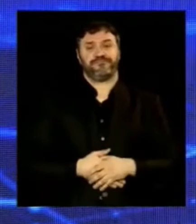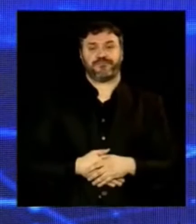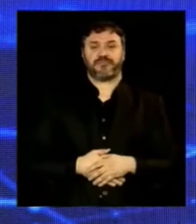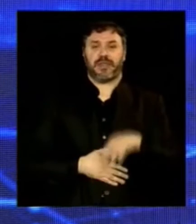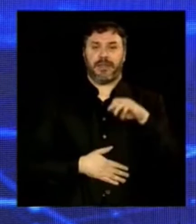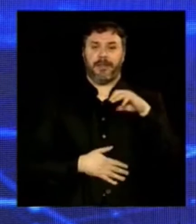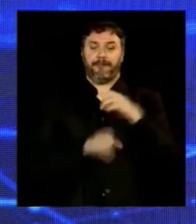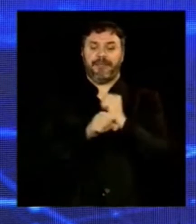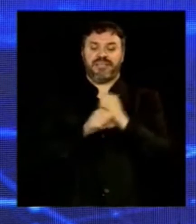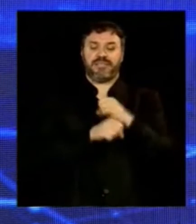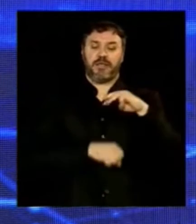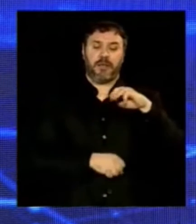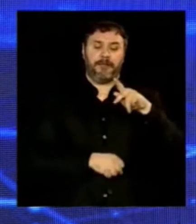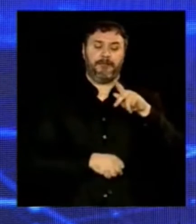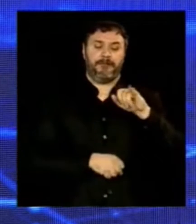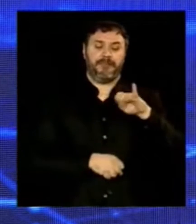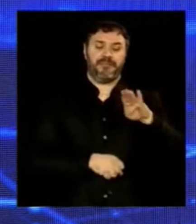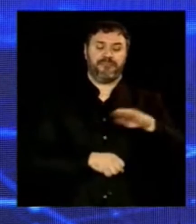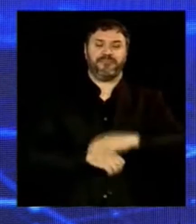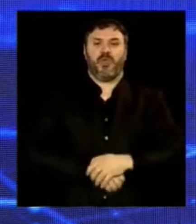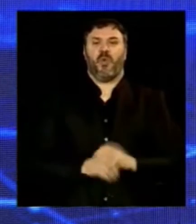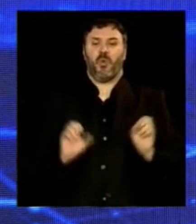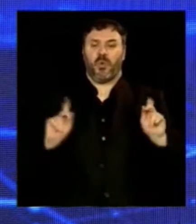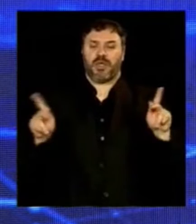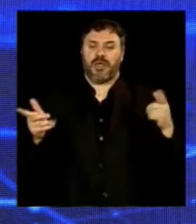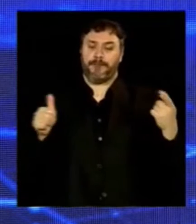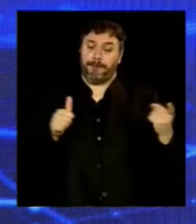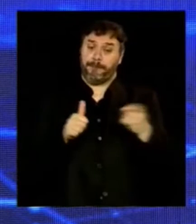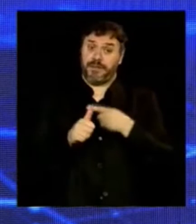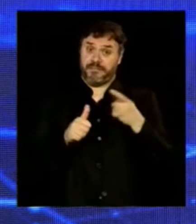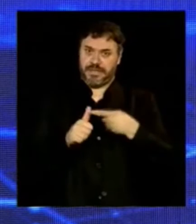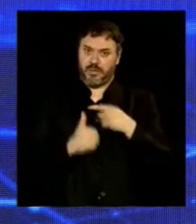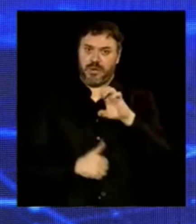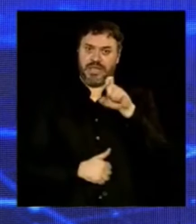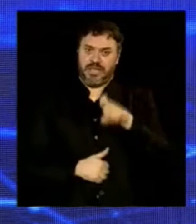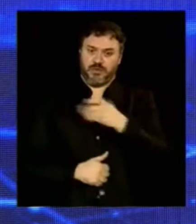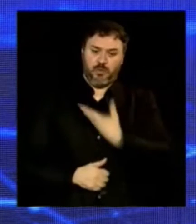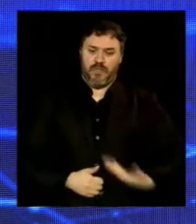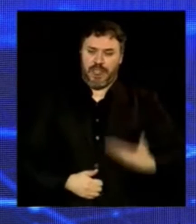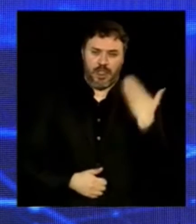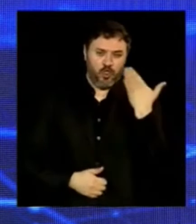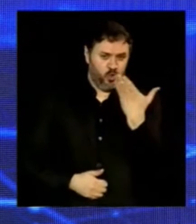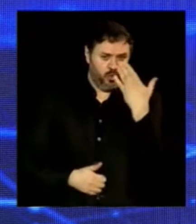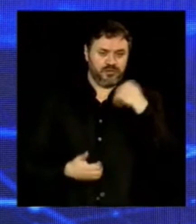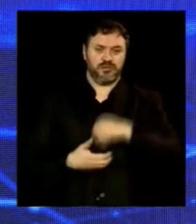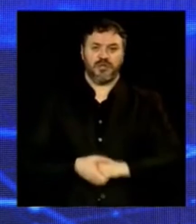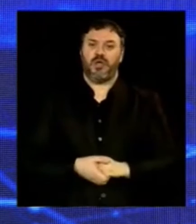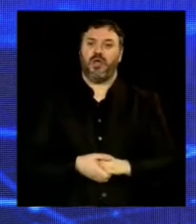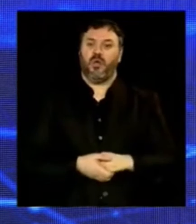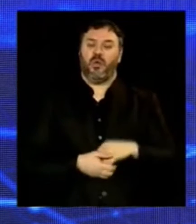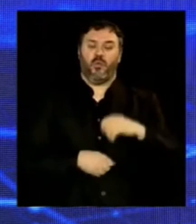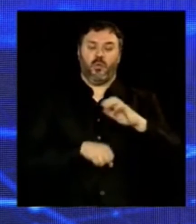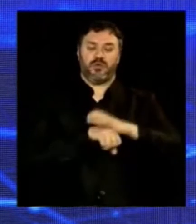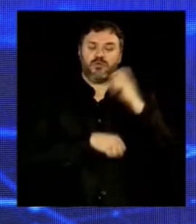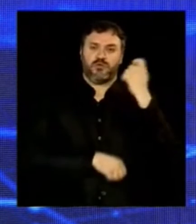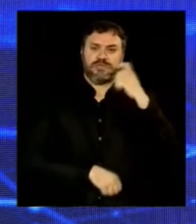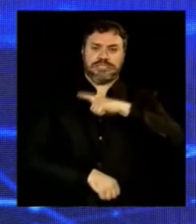ex-governador, o Rio Grande do Sul tem uma economia muito pujante.